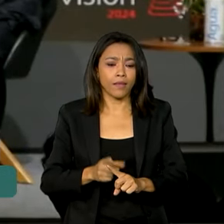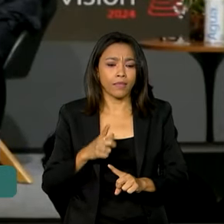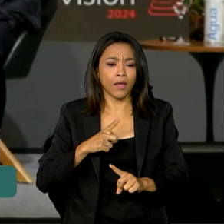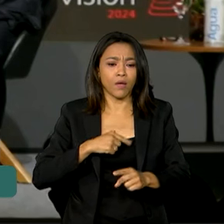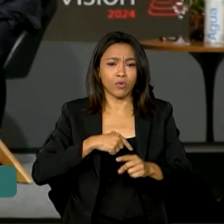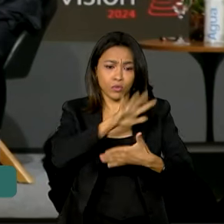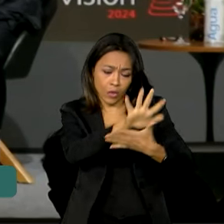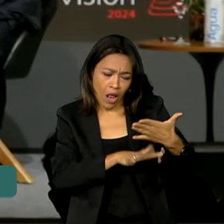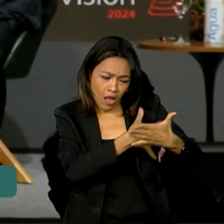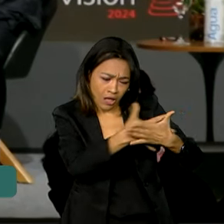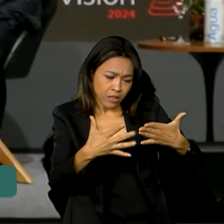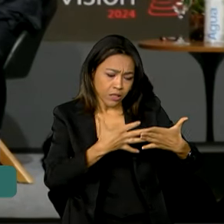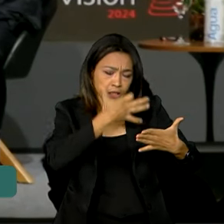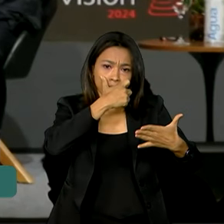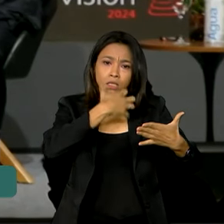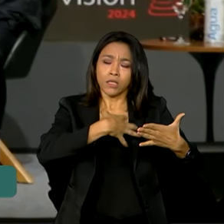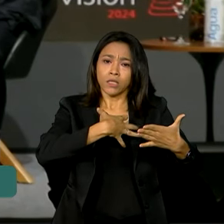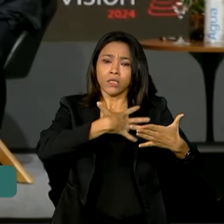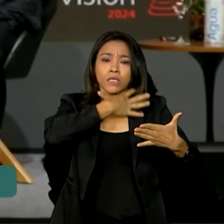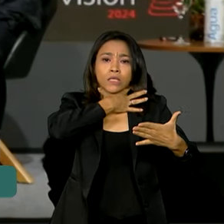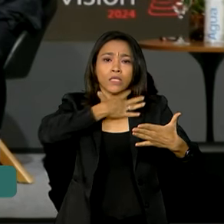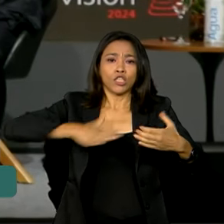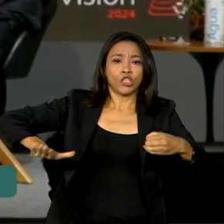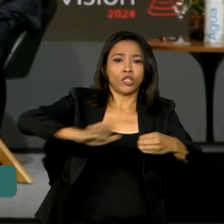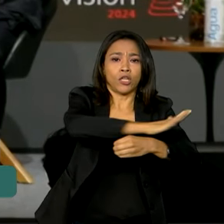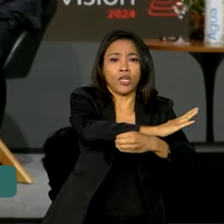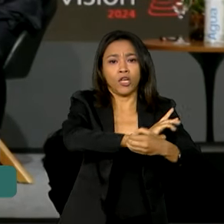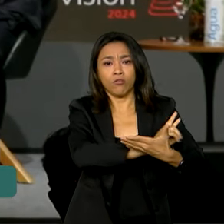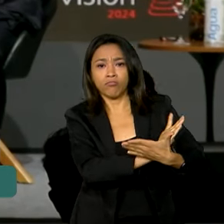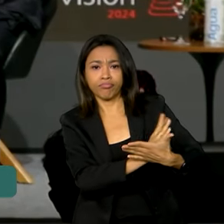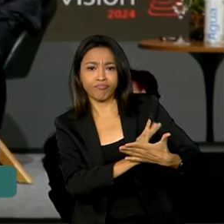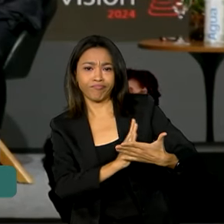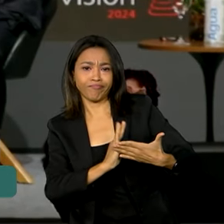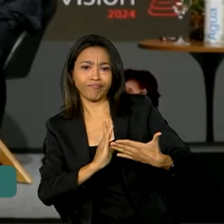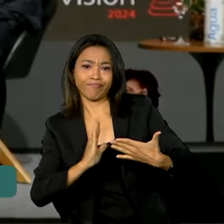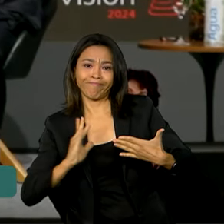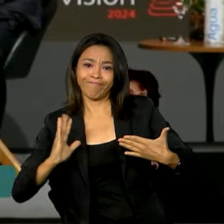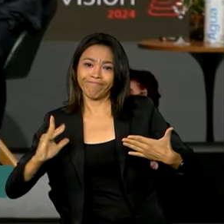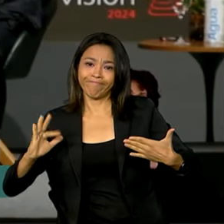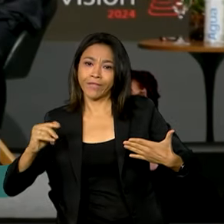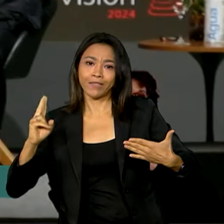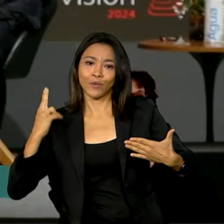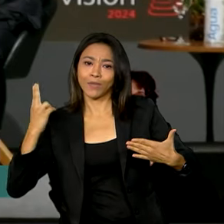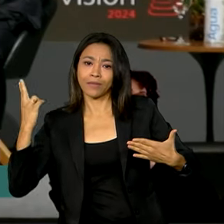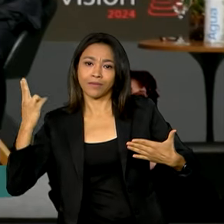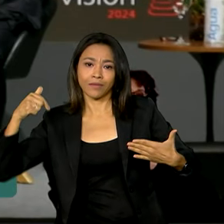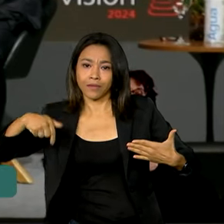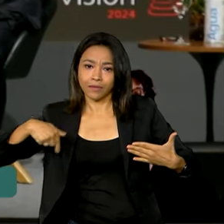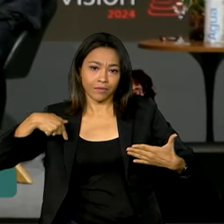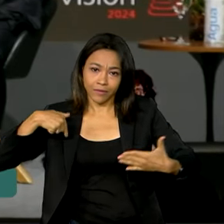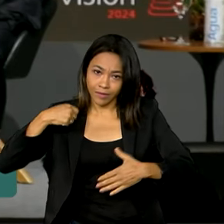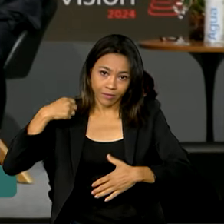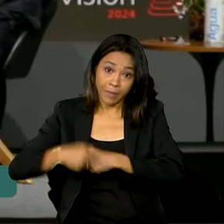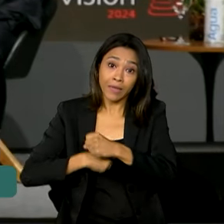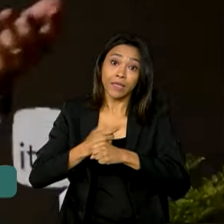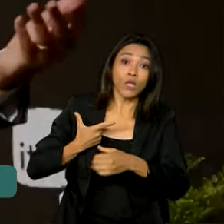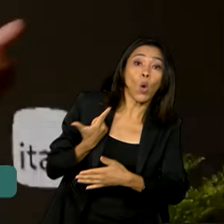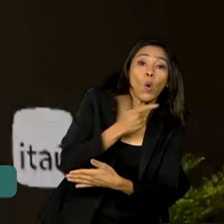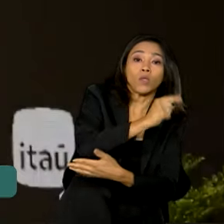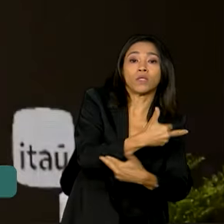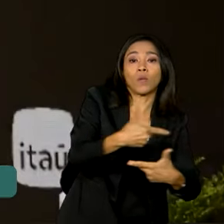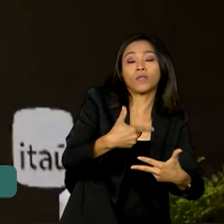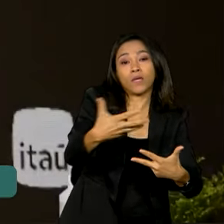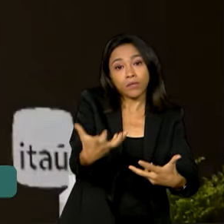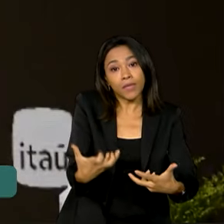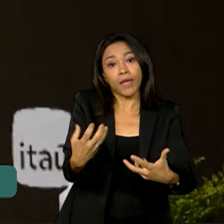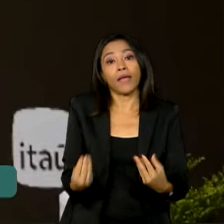calendário apertado e com tarefas inconclusas que nós gostaríamos de entregar esse ano, que